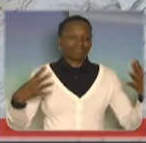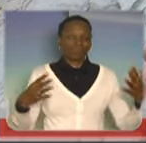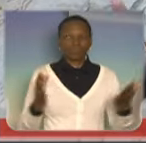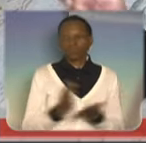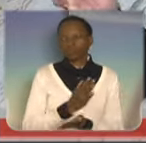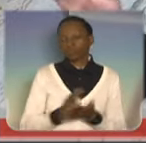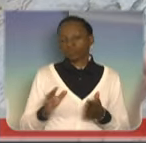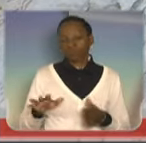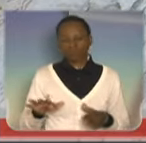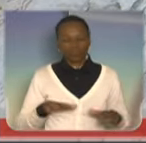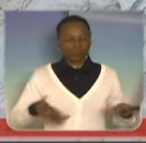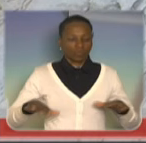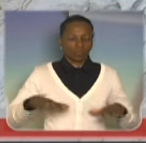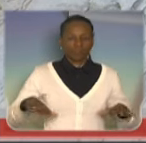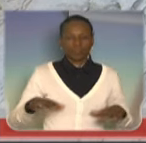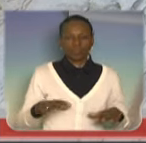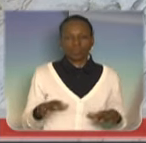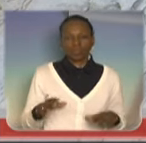momentos.